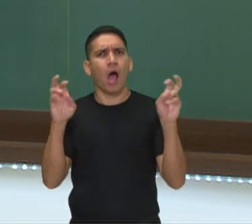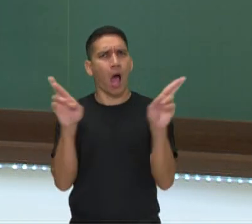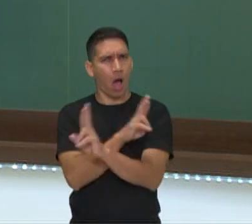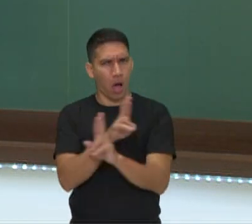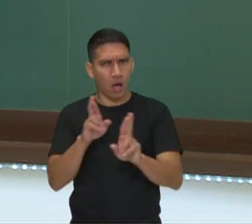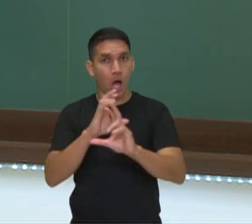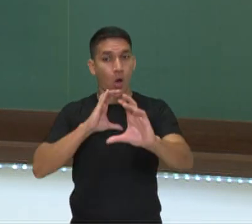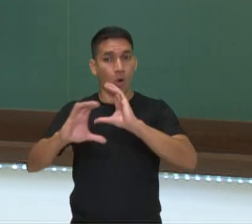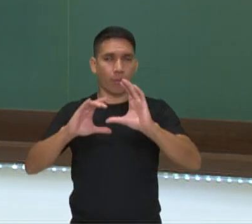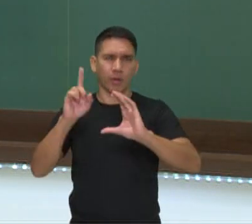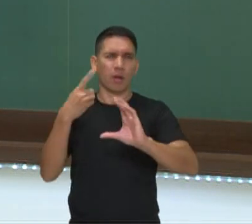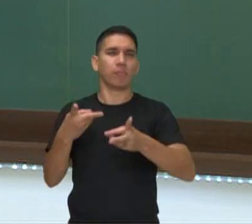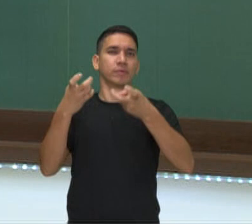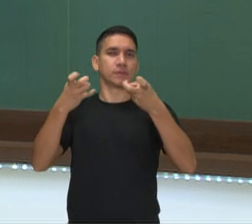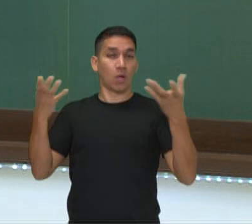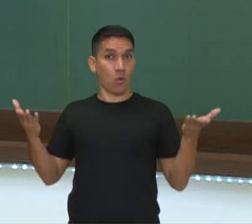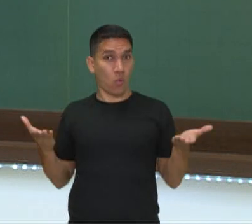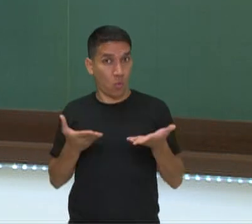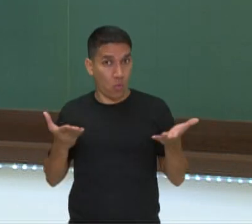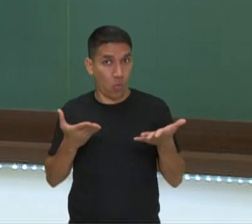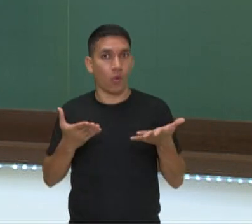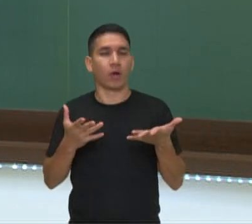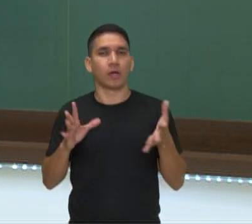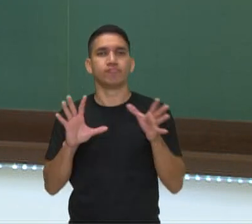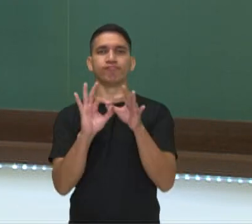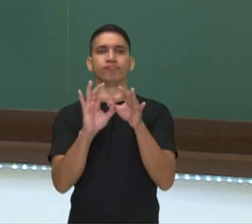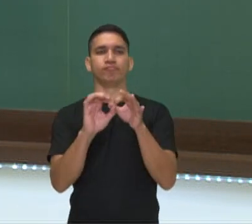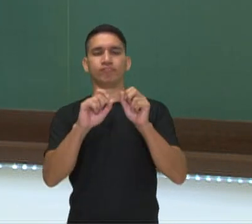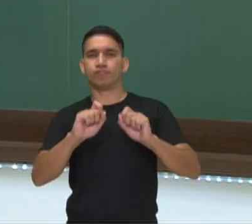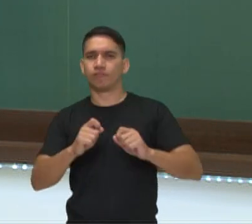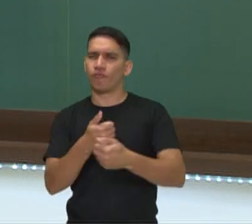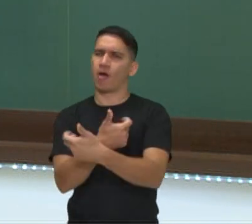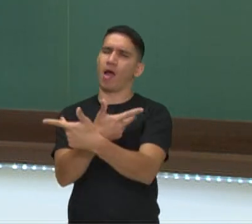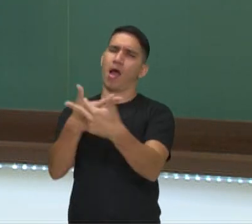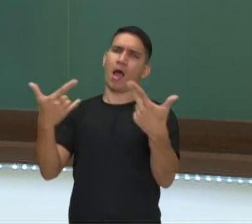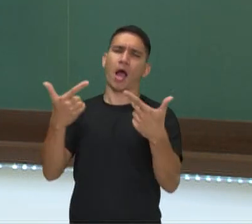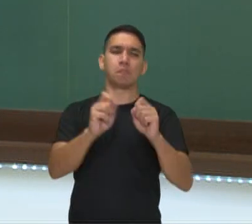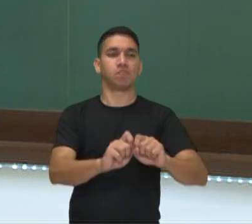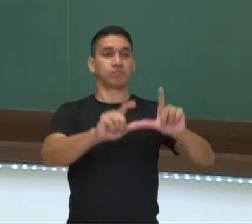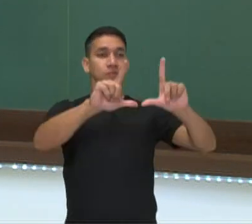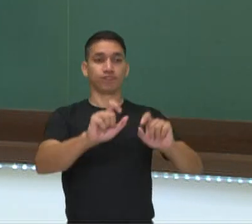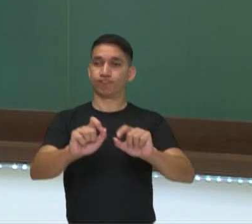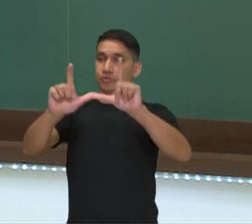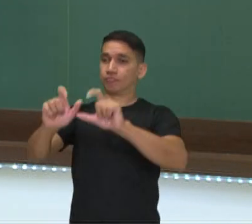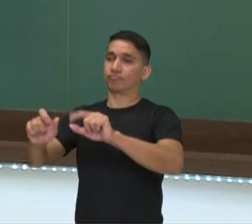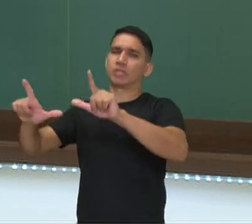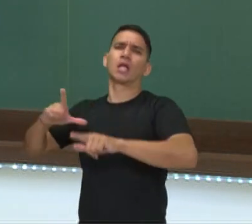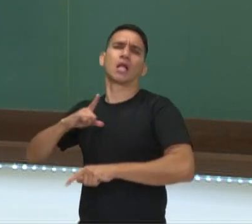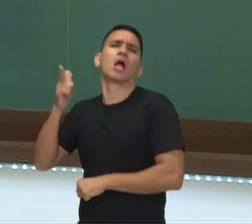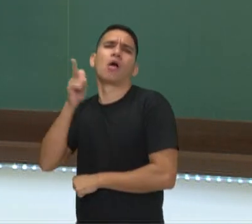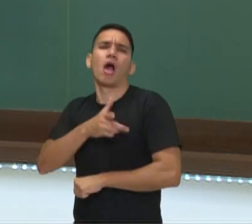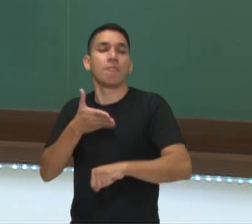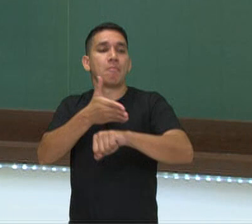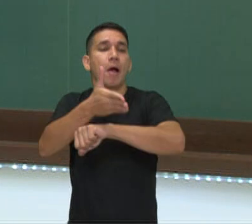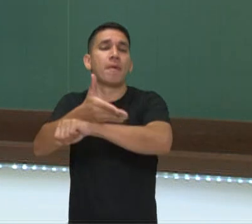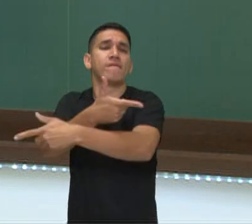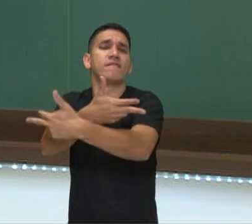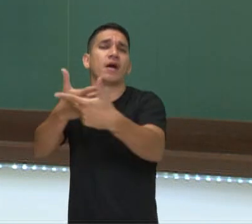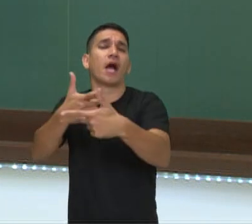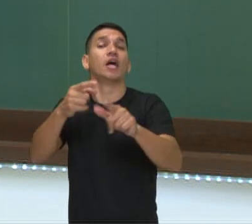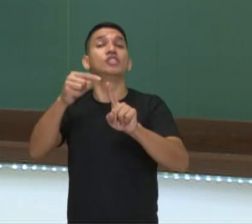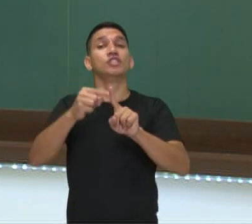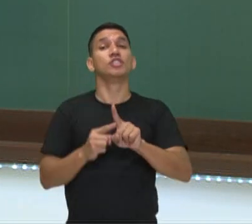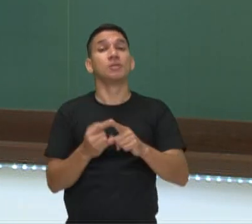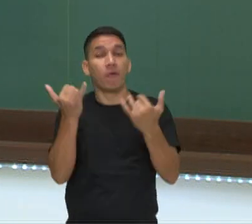que hoje, vinculados aos meios que a gente tem, vários canais, a gente pode ter acesso a vários tipos de